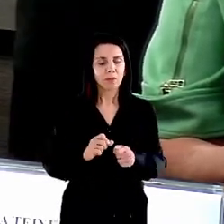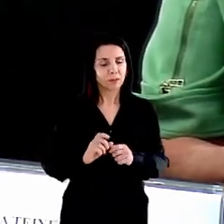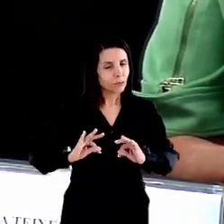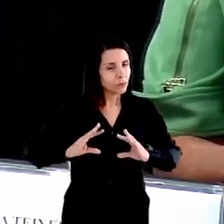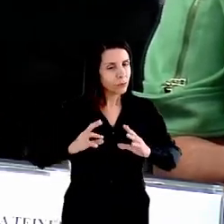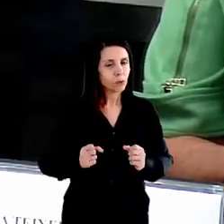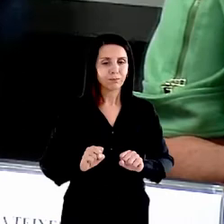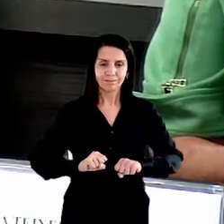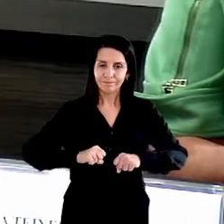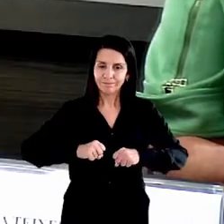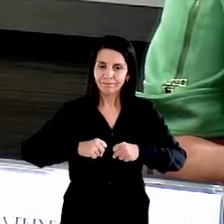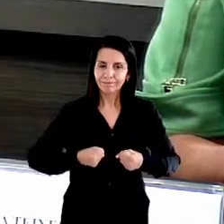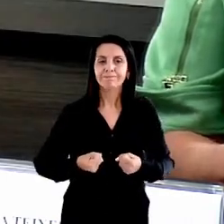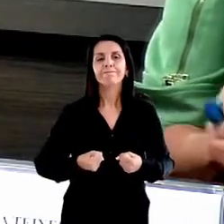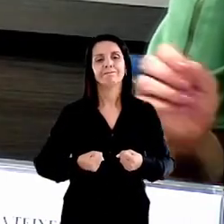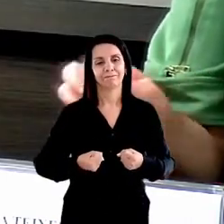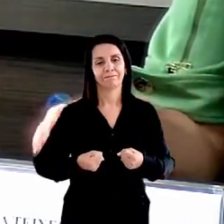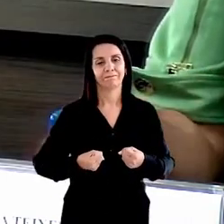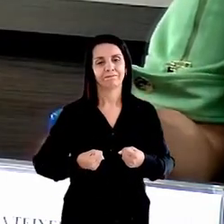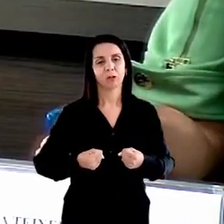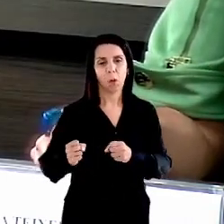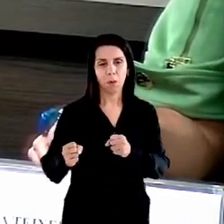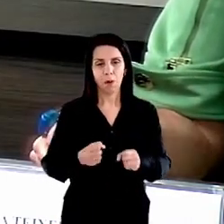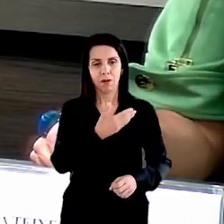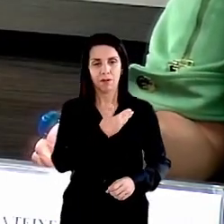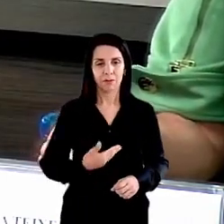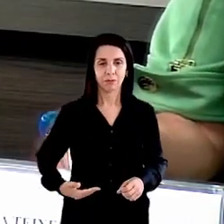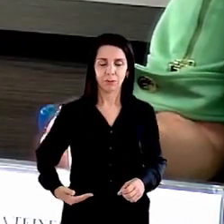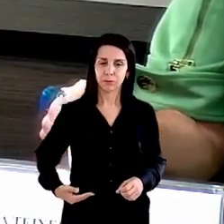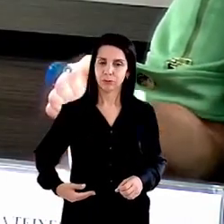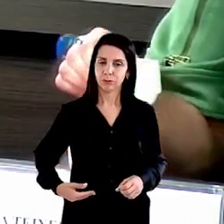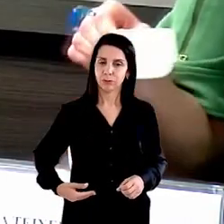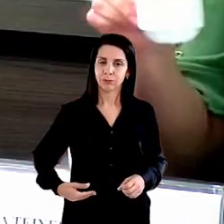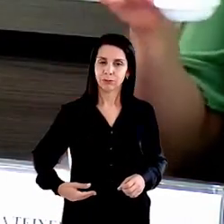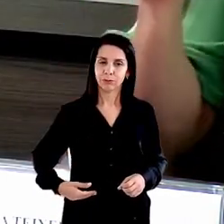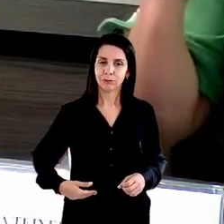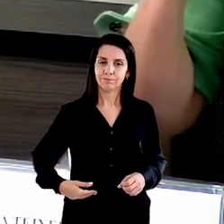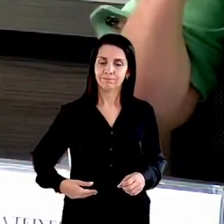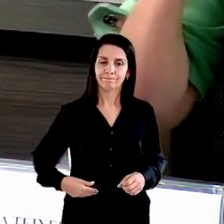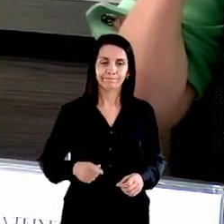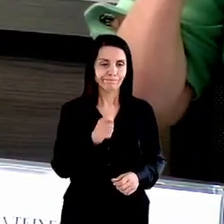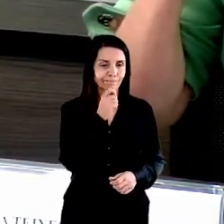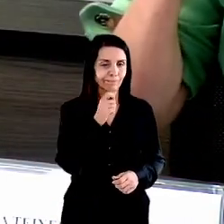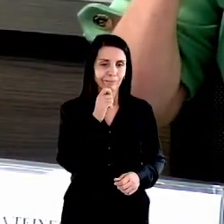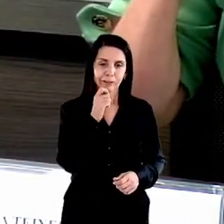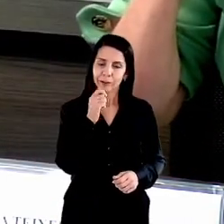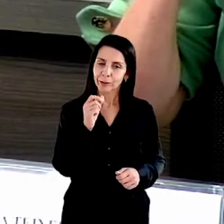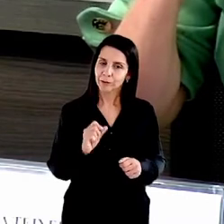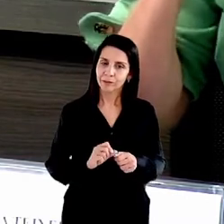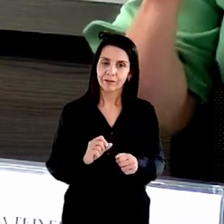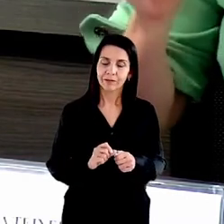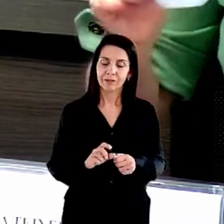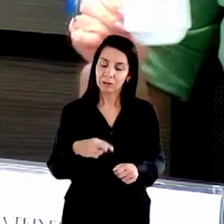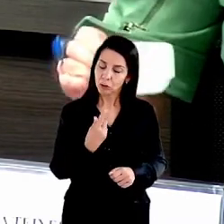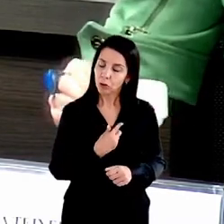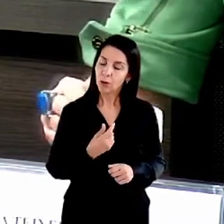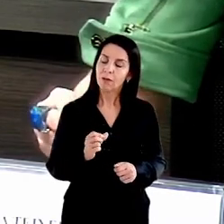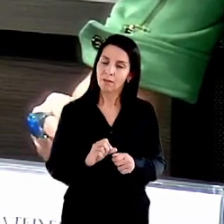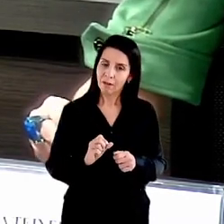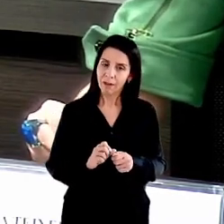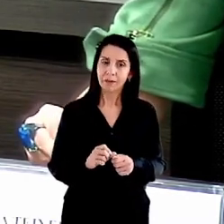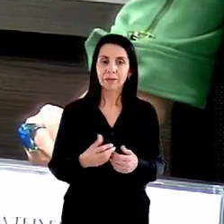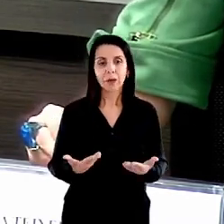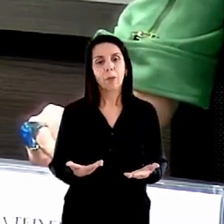fazer e não faz já há alguns anos. E é importante dizer que campanhas como a do Natal sem